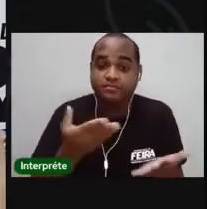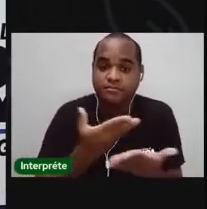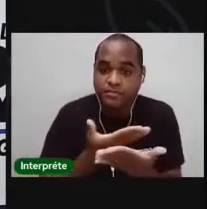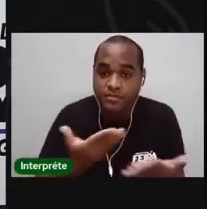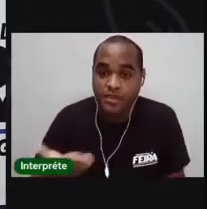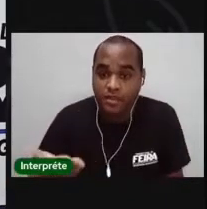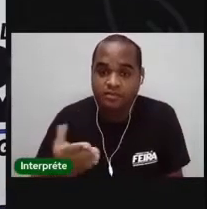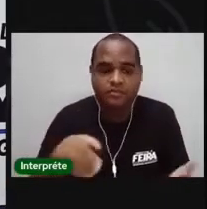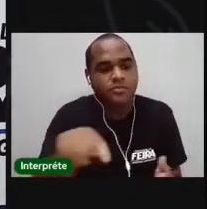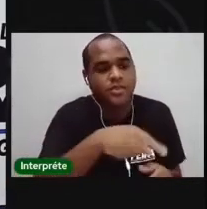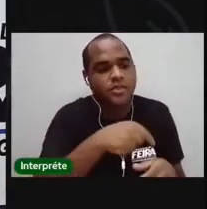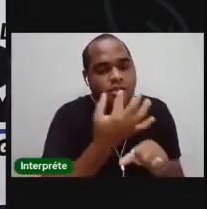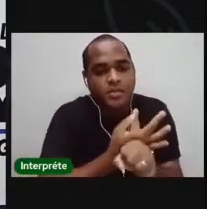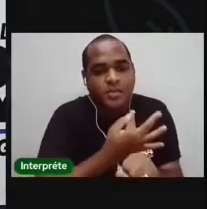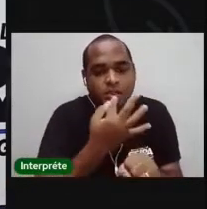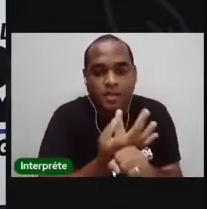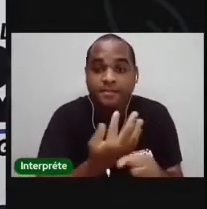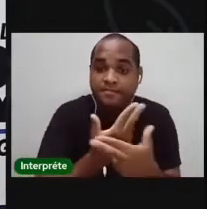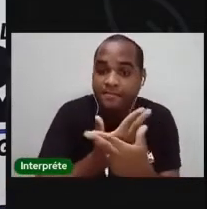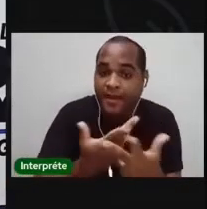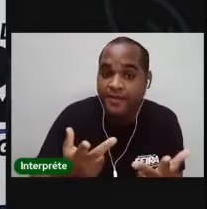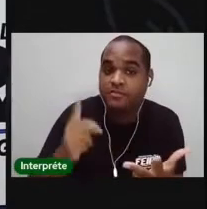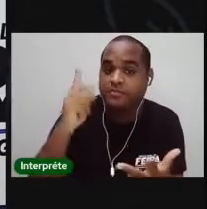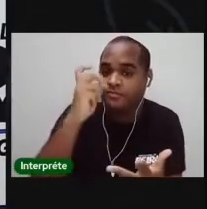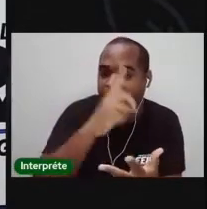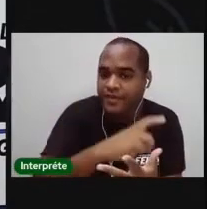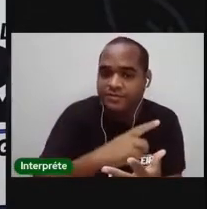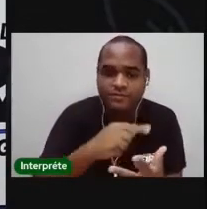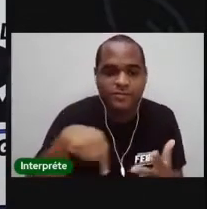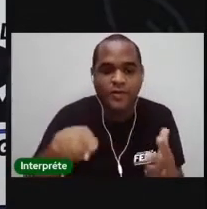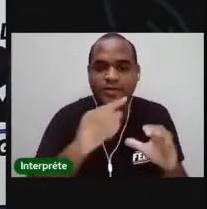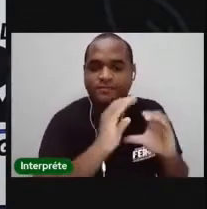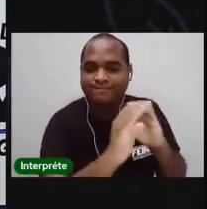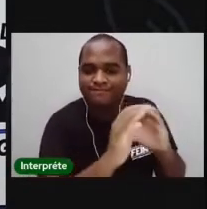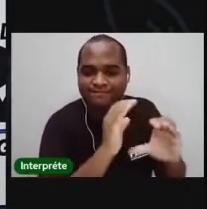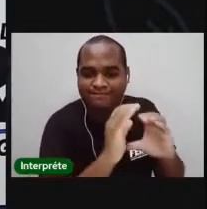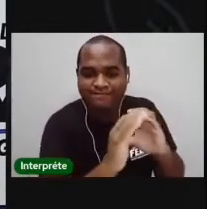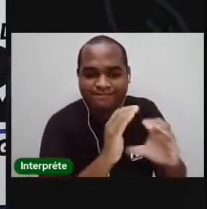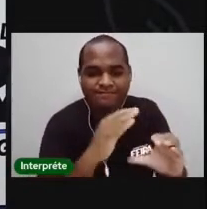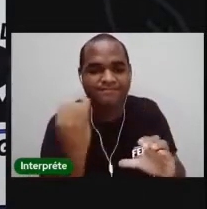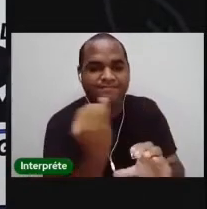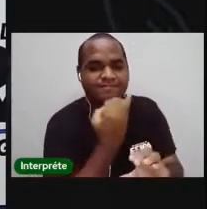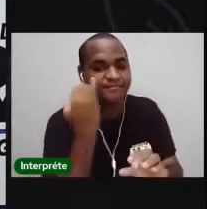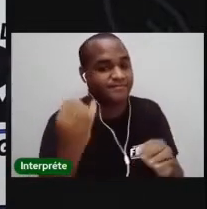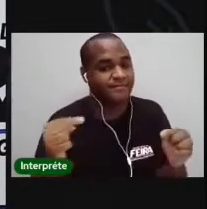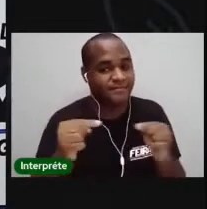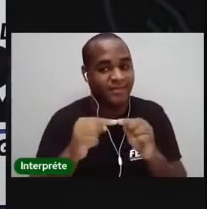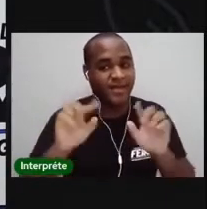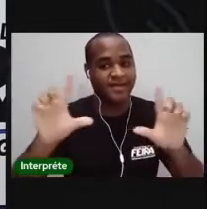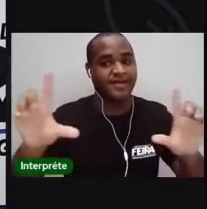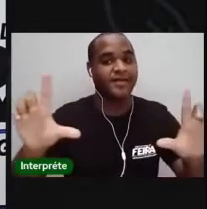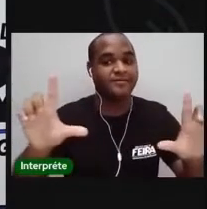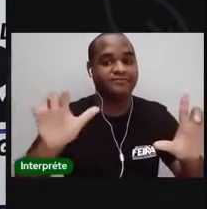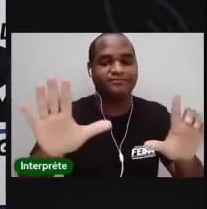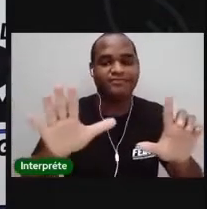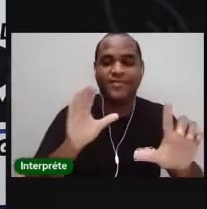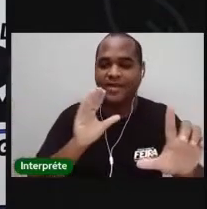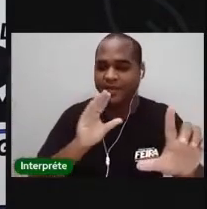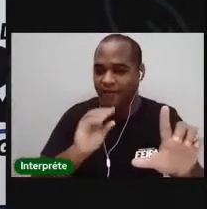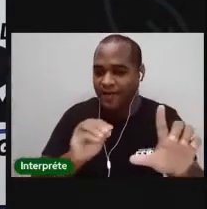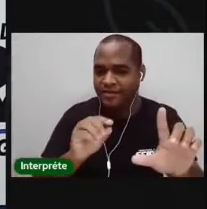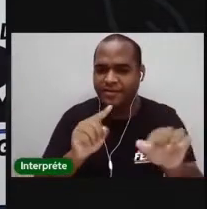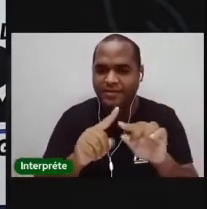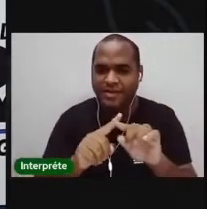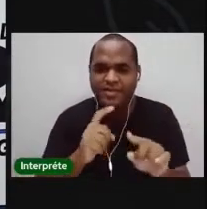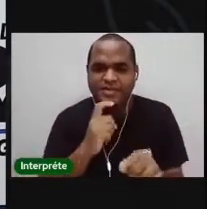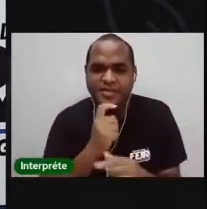para superar essa ausência física, a gente vai estar se comunicando dessa forma. Através da tela, mas nunca de forma fria.